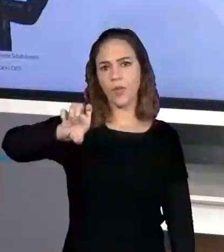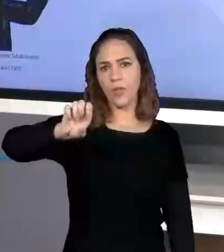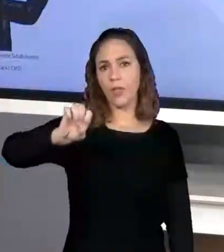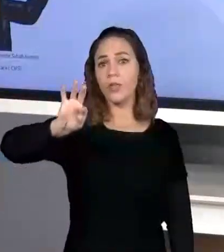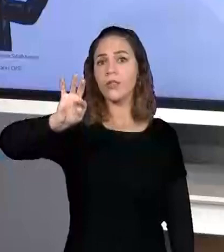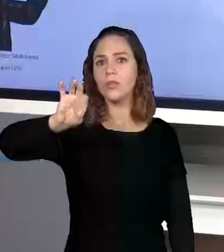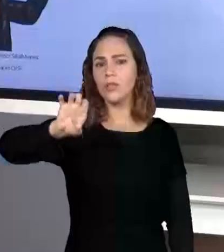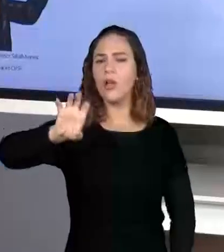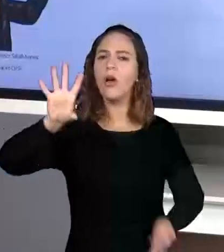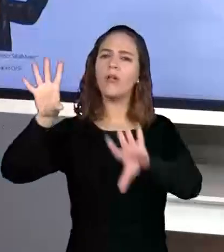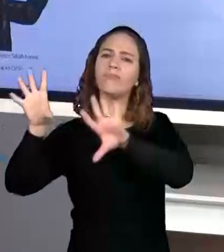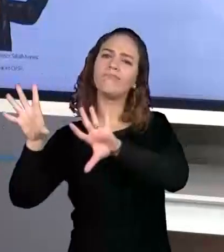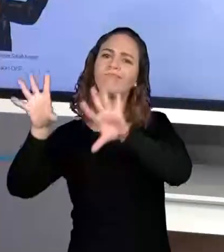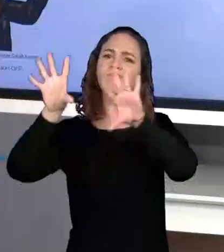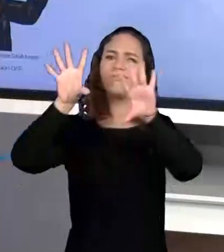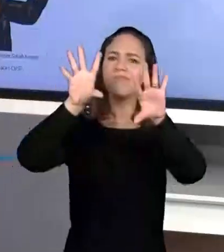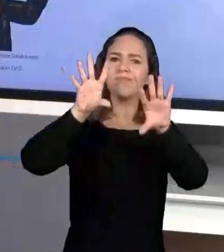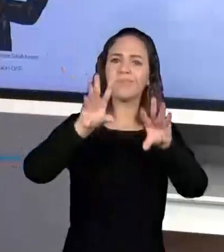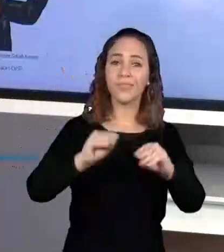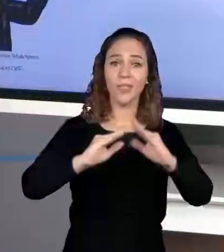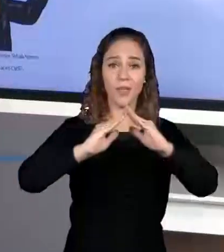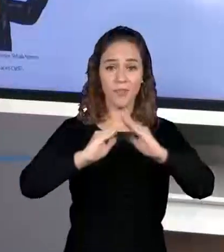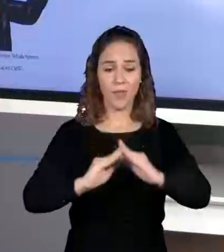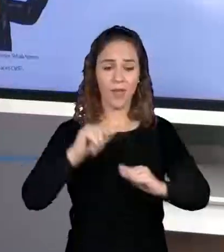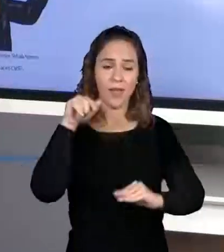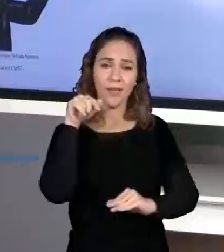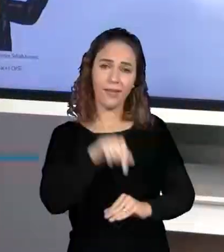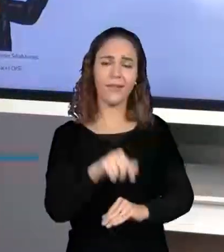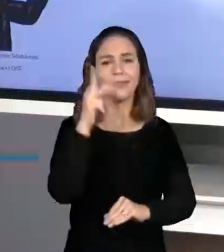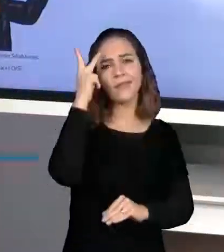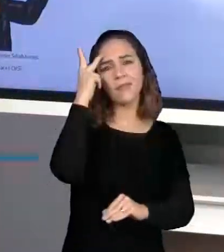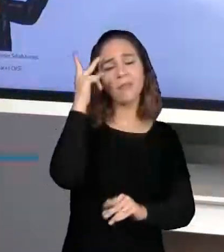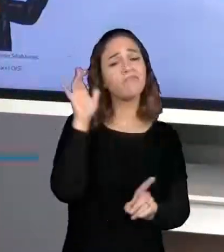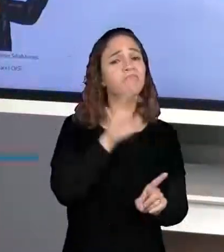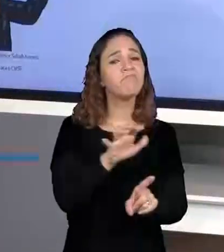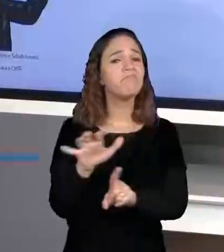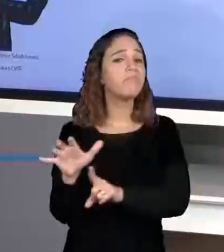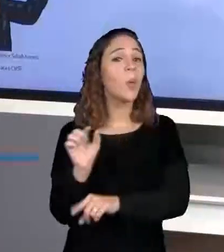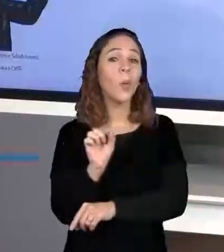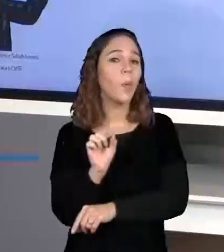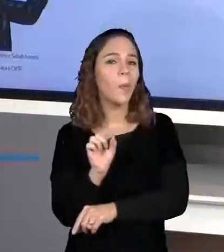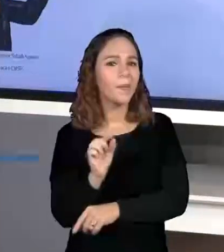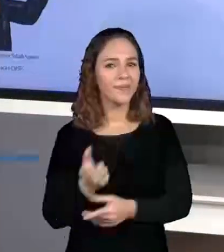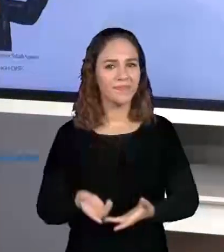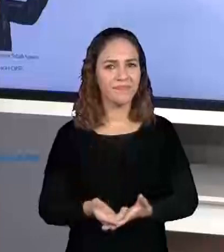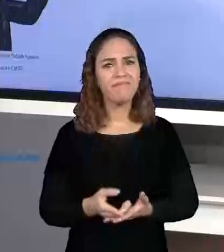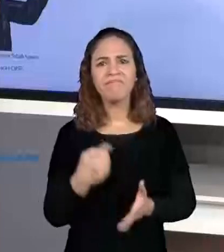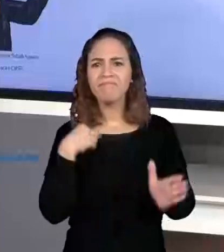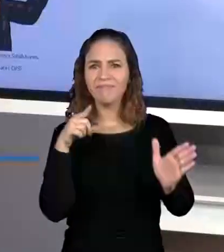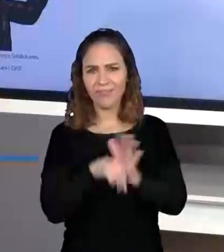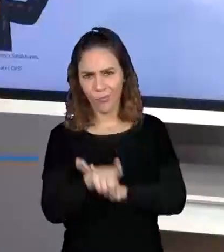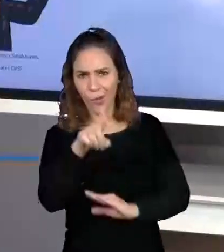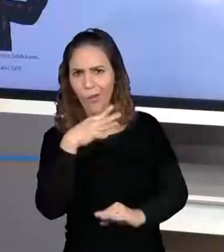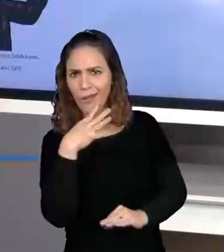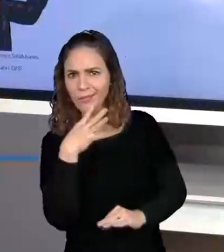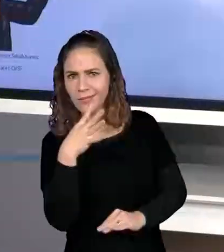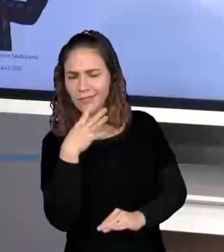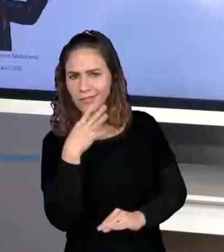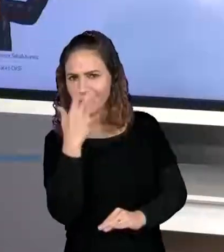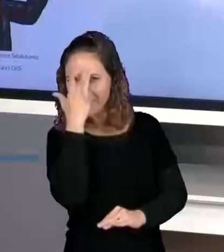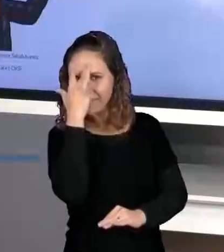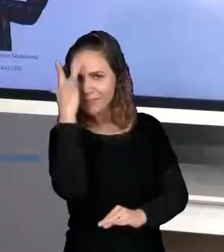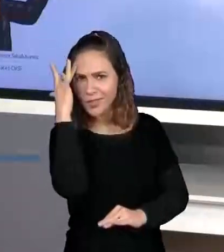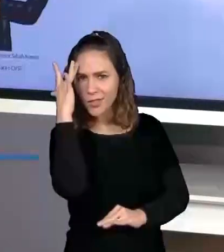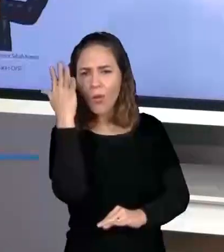paulista, para aqui para São Paulo. Então, vamos pensar juntinhos aí, tá bom, galera? Você conhece alguém que migrou do